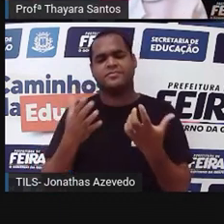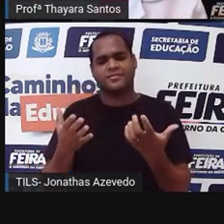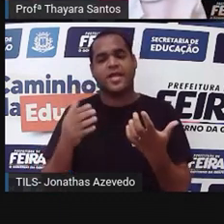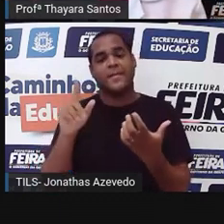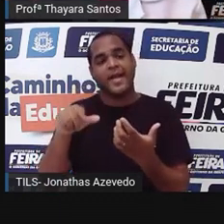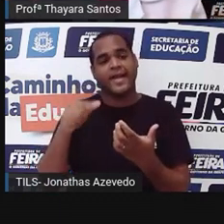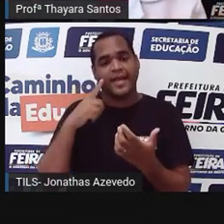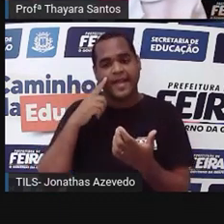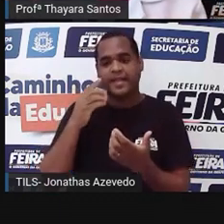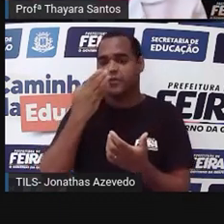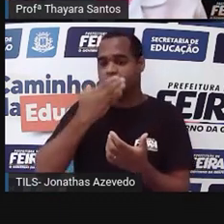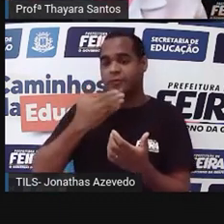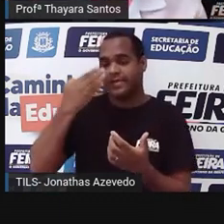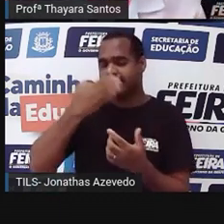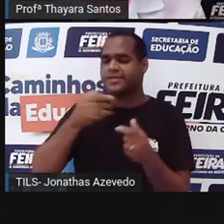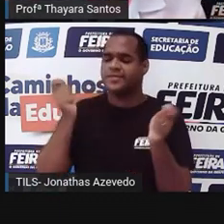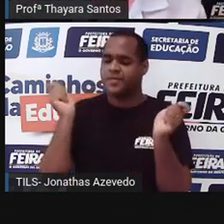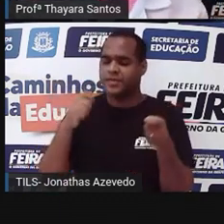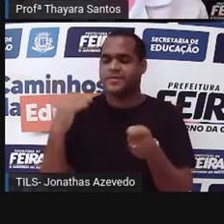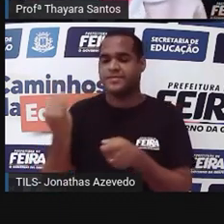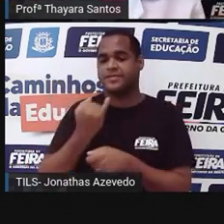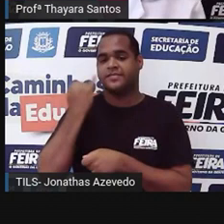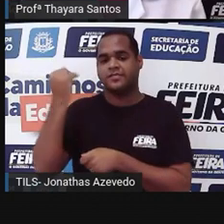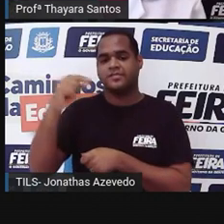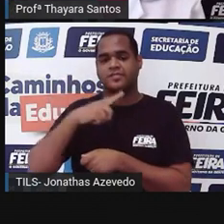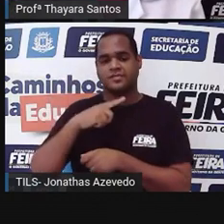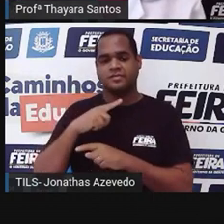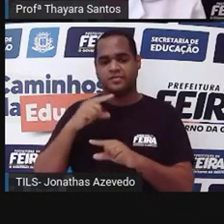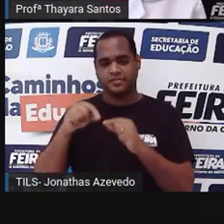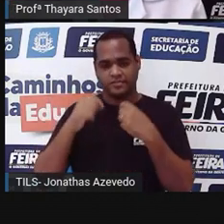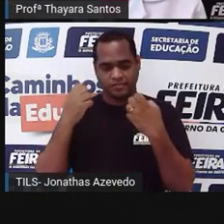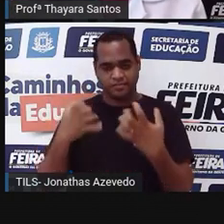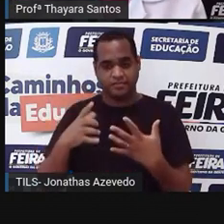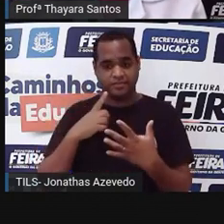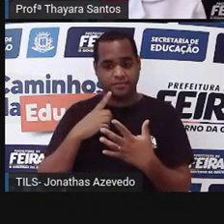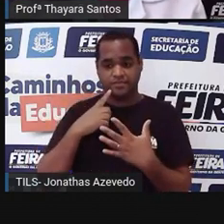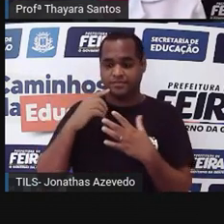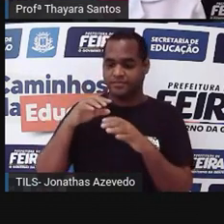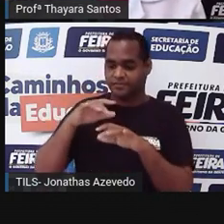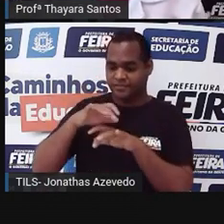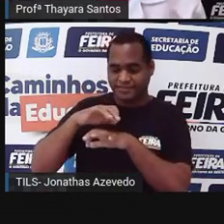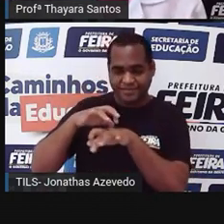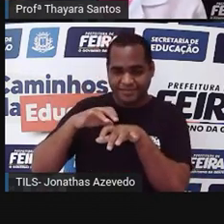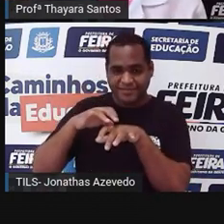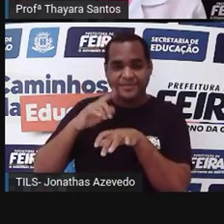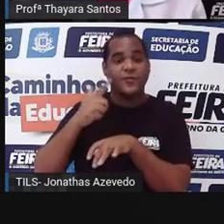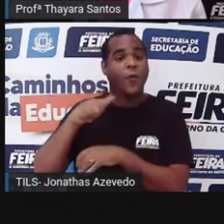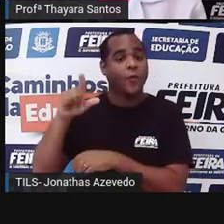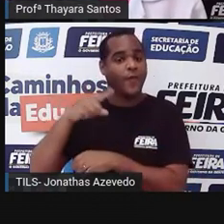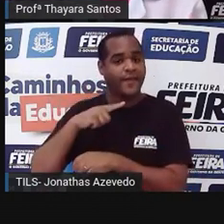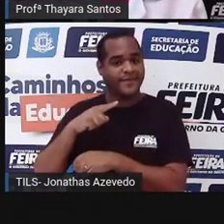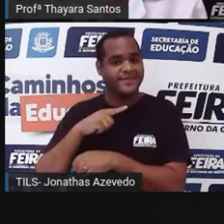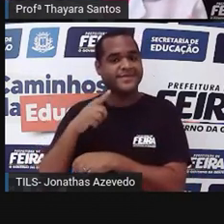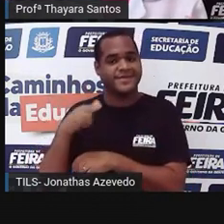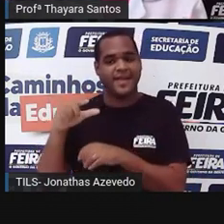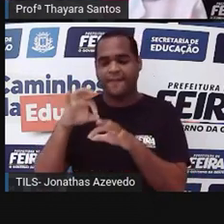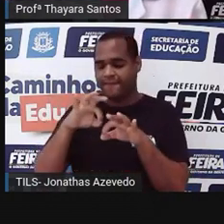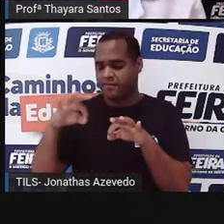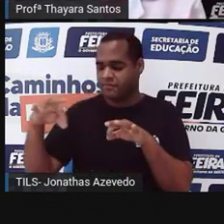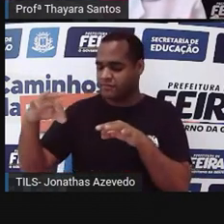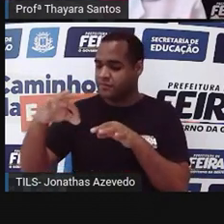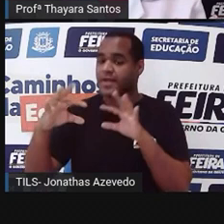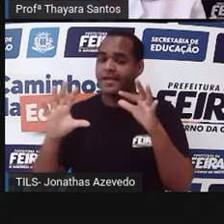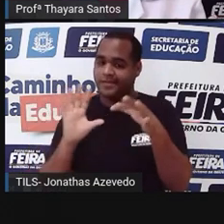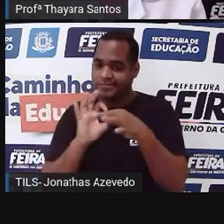essa glicose também precisa chegar lá embaixo na raiz. Então tem um outro cano, que a gente chama aqui de vaso condutor, que vai levar